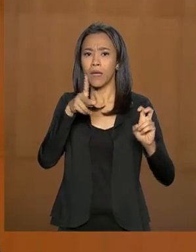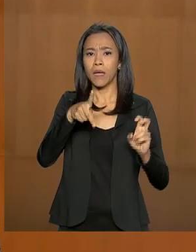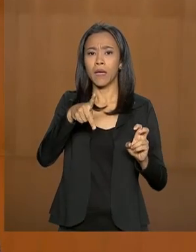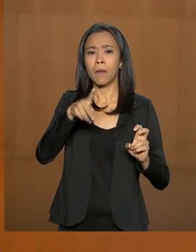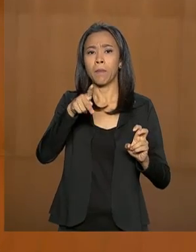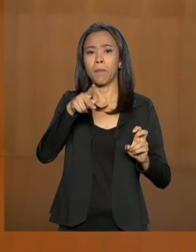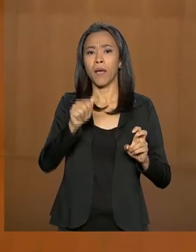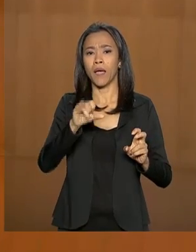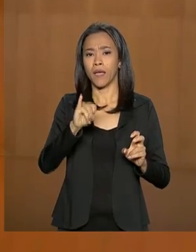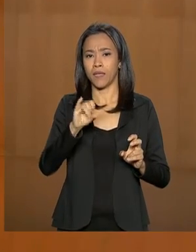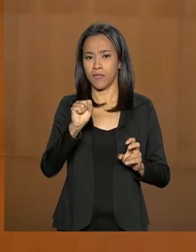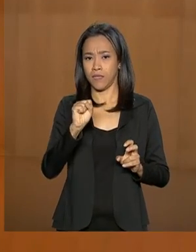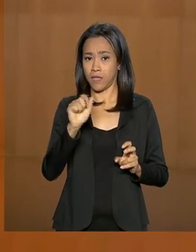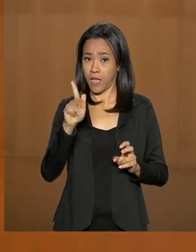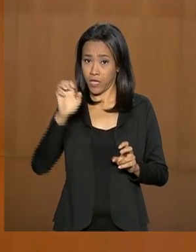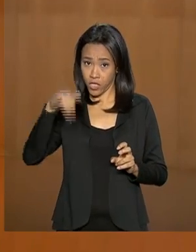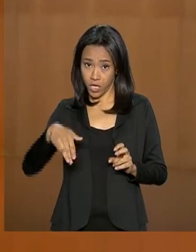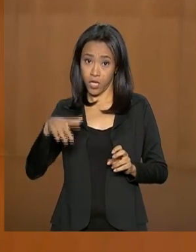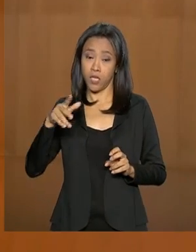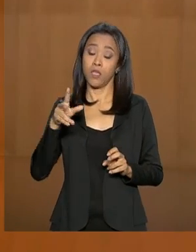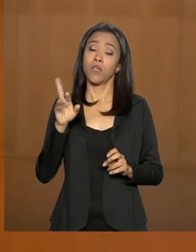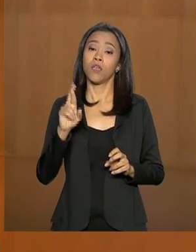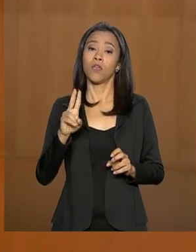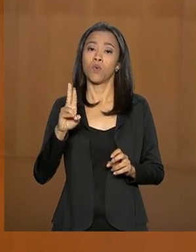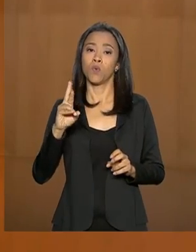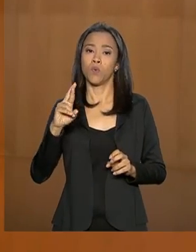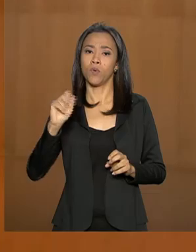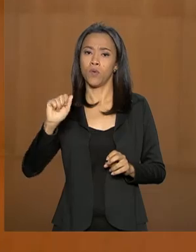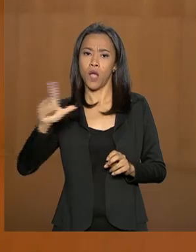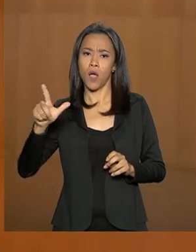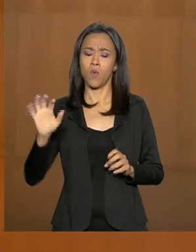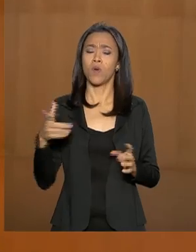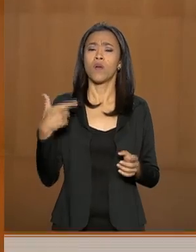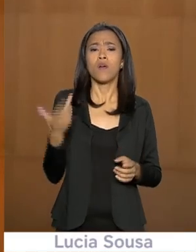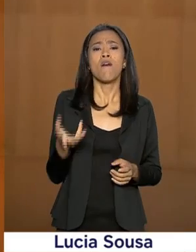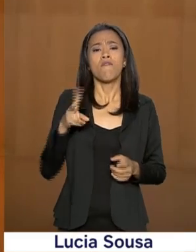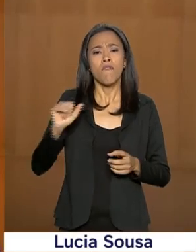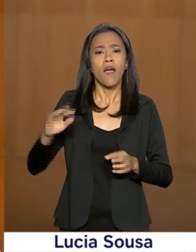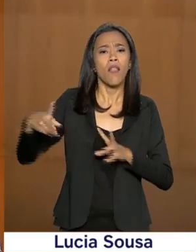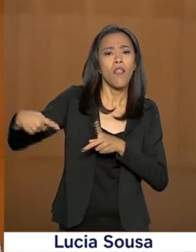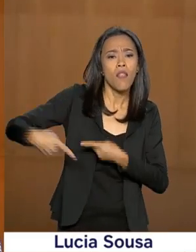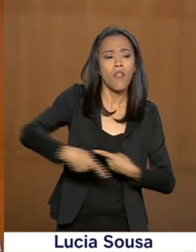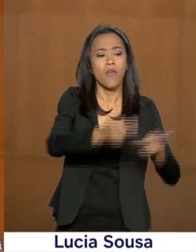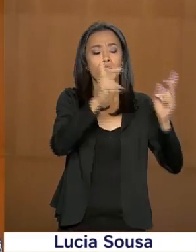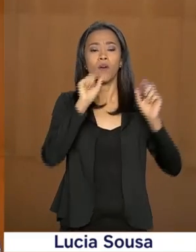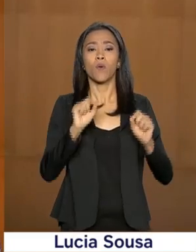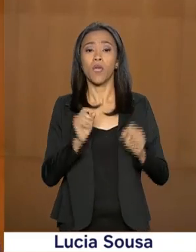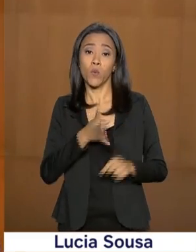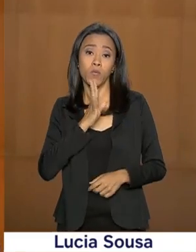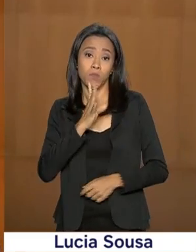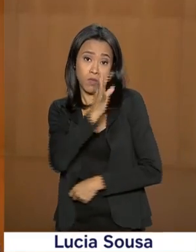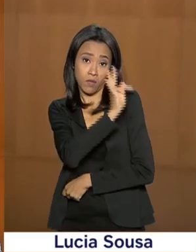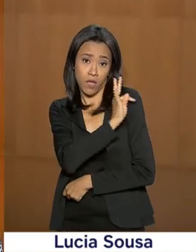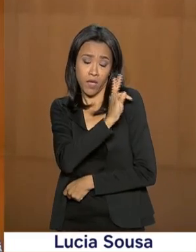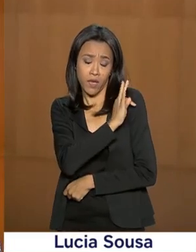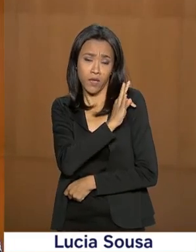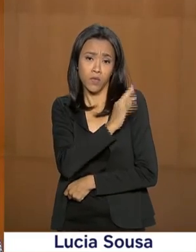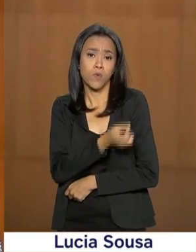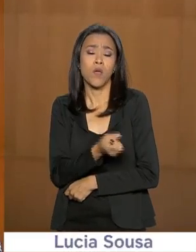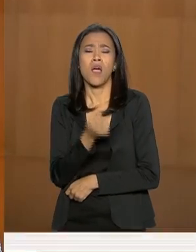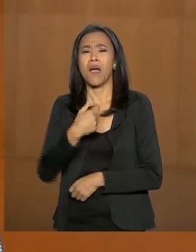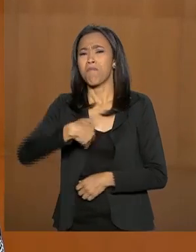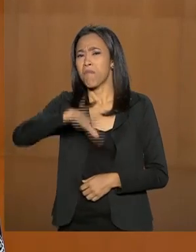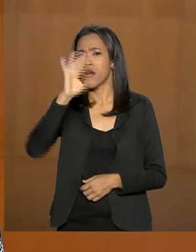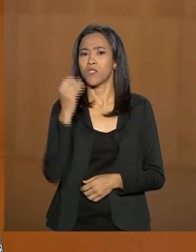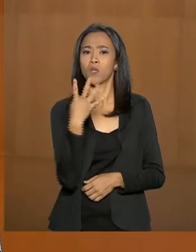do Ministério da Agricultura, Pecuária e Abastecimento vai levar assistência técnica e gerencial a mais de 4 mil